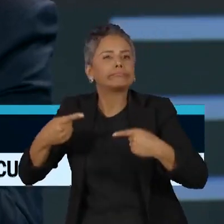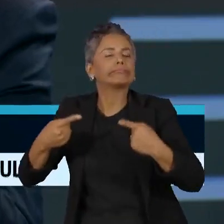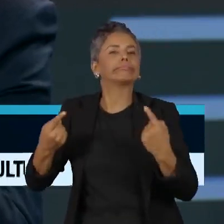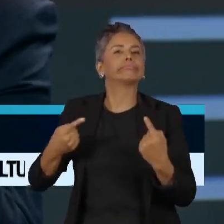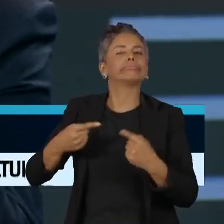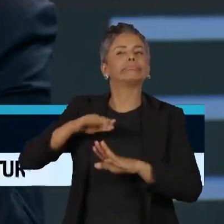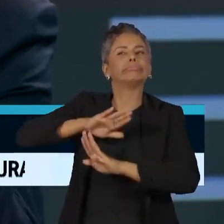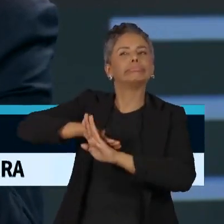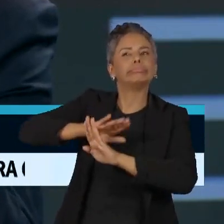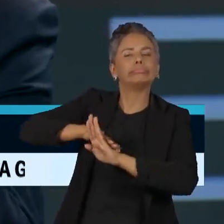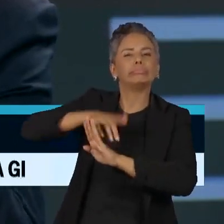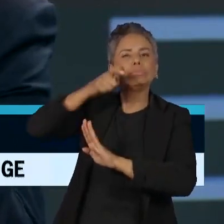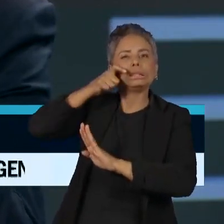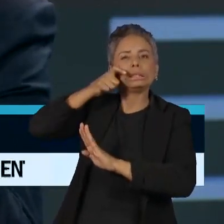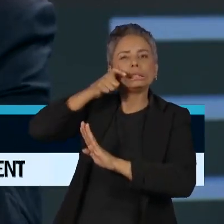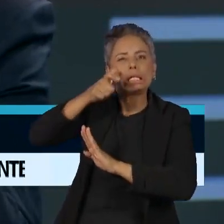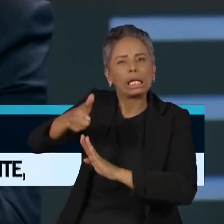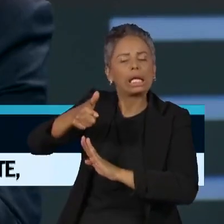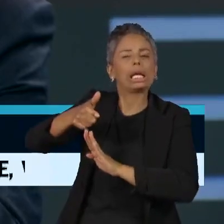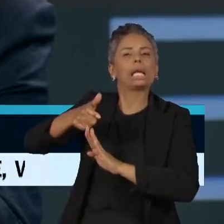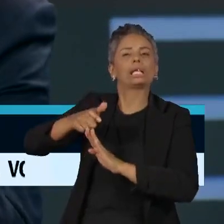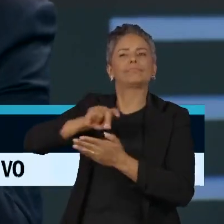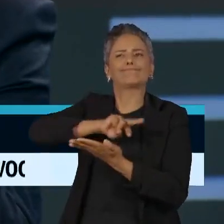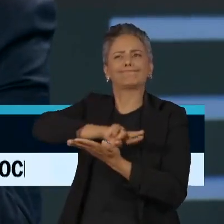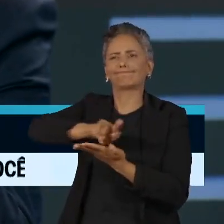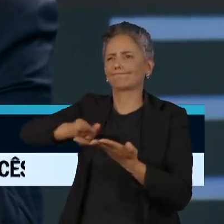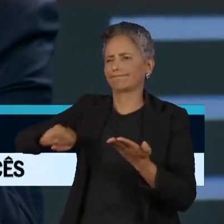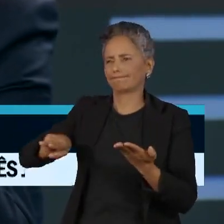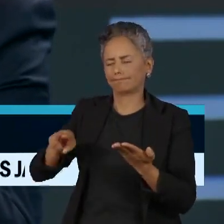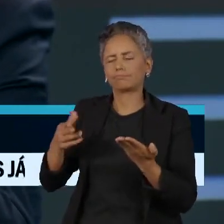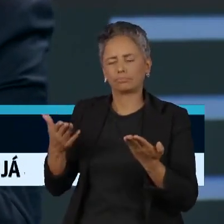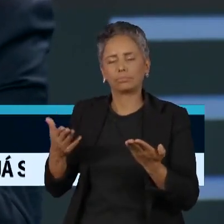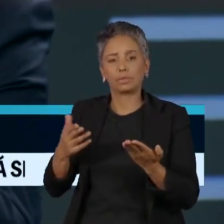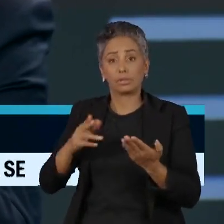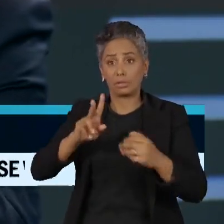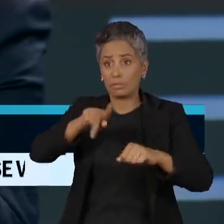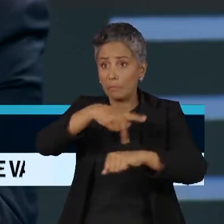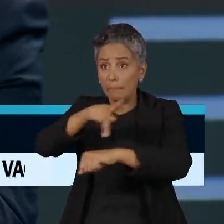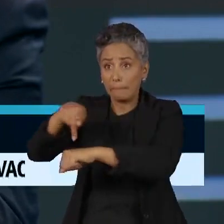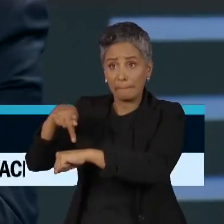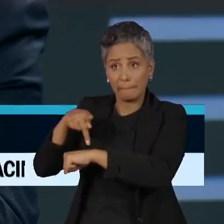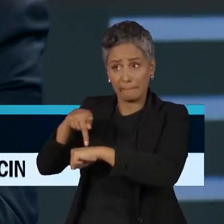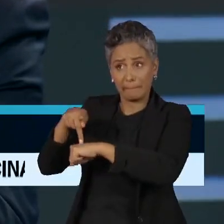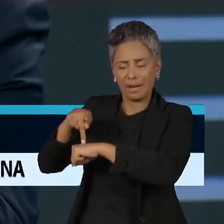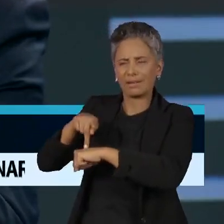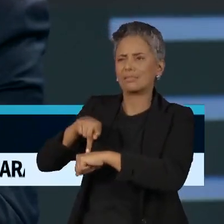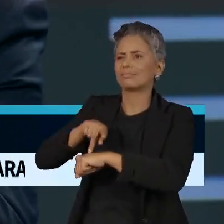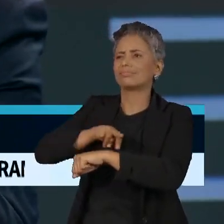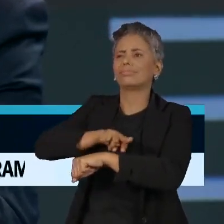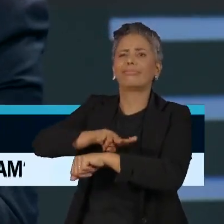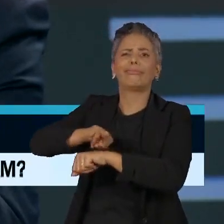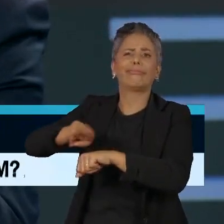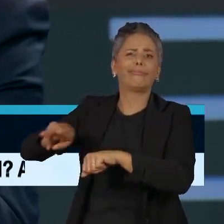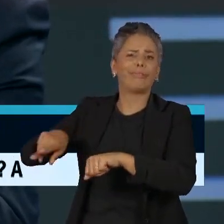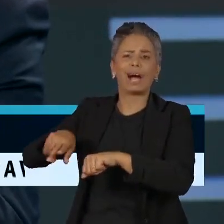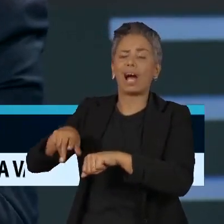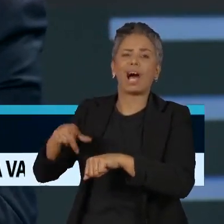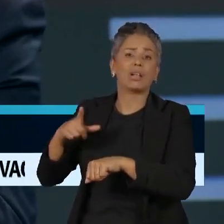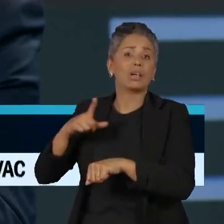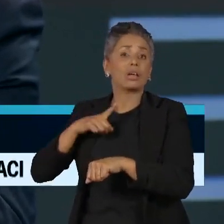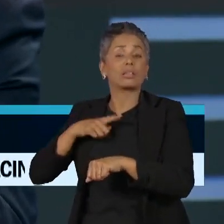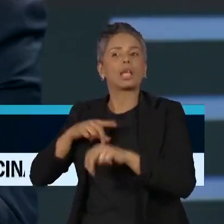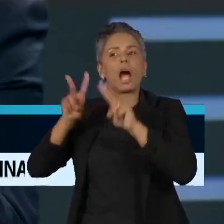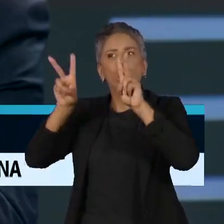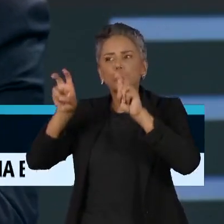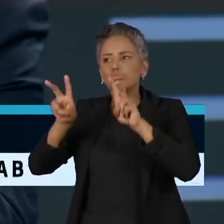às vezes histórias partidárias e uma série de outras questões. Os países têm determinadas vocações que eles não podem abandonar. O caso do Brasil